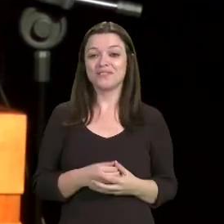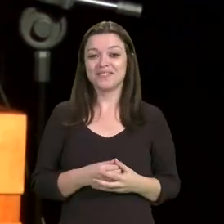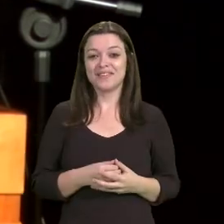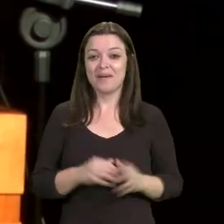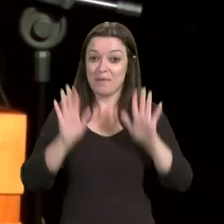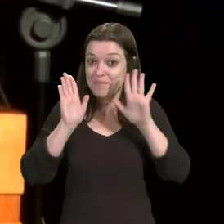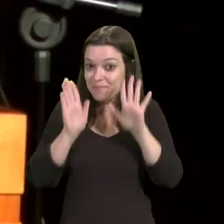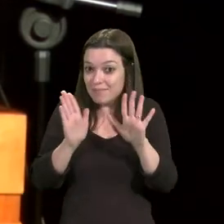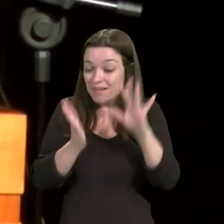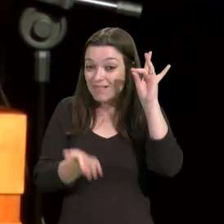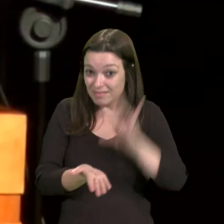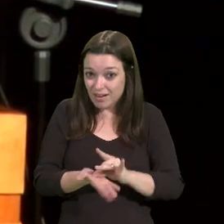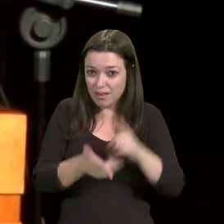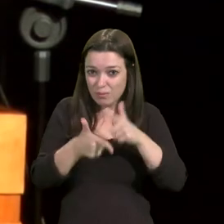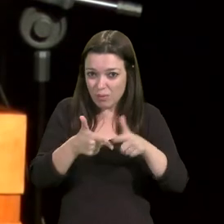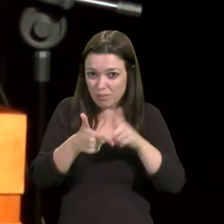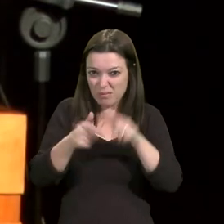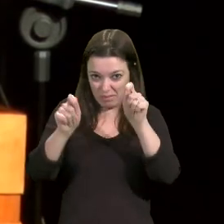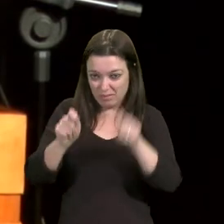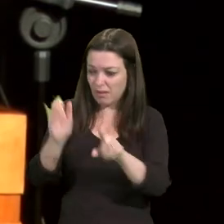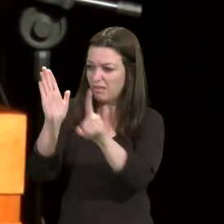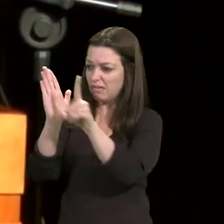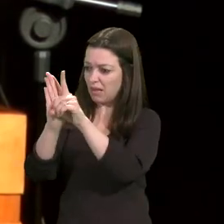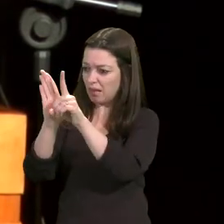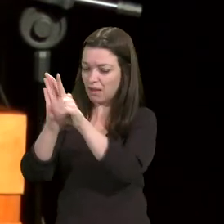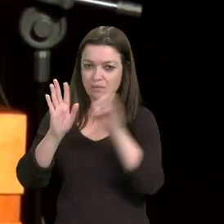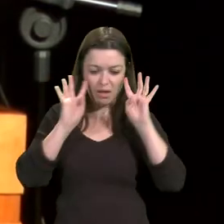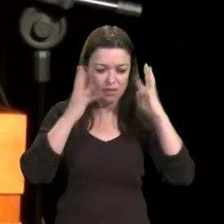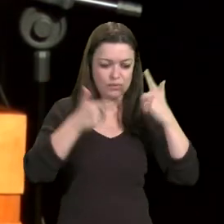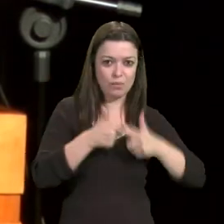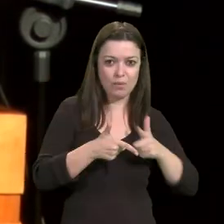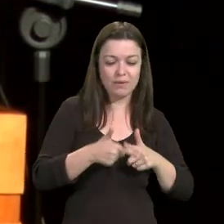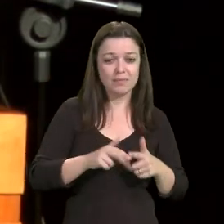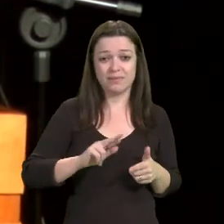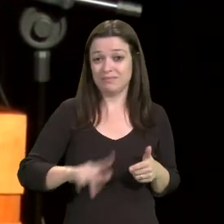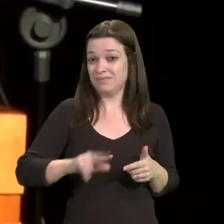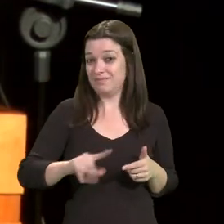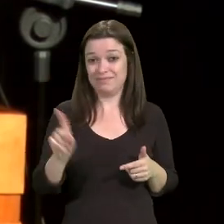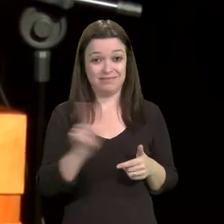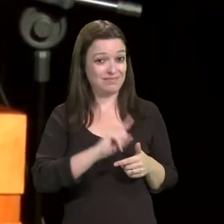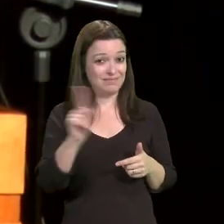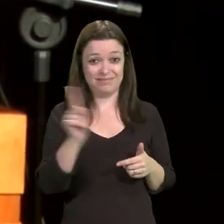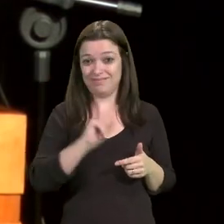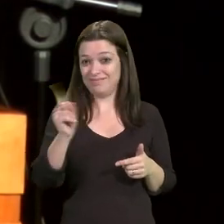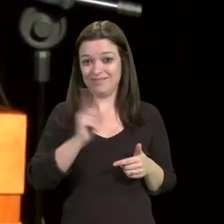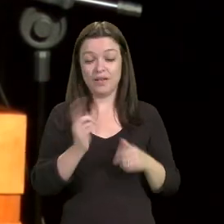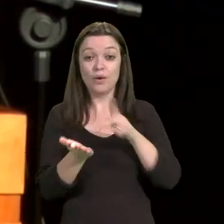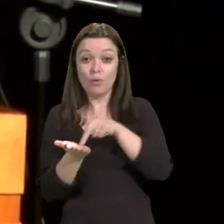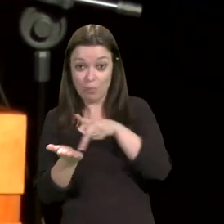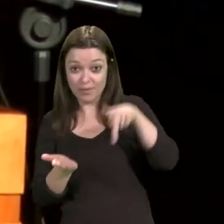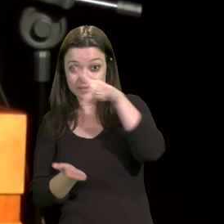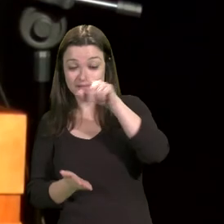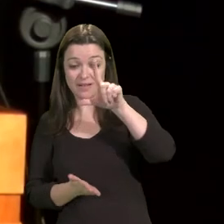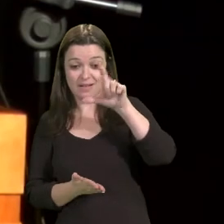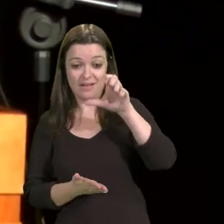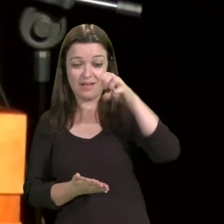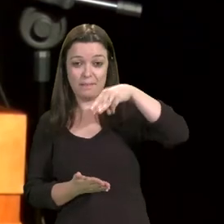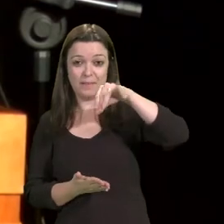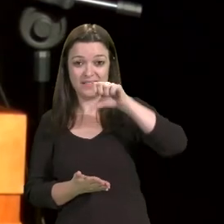resolvem por decreto. Como diz Leminski, eles têm